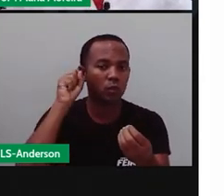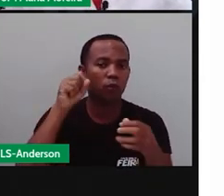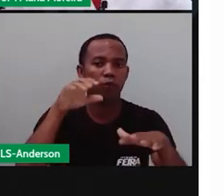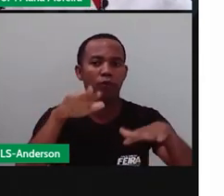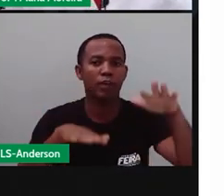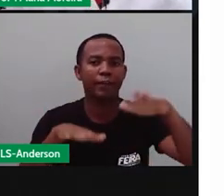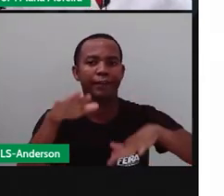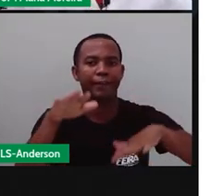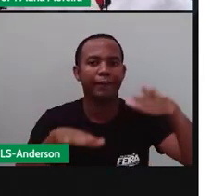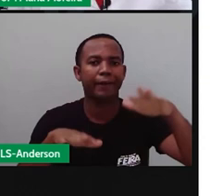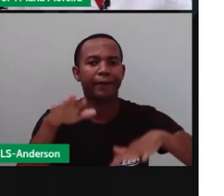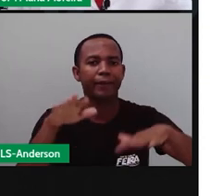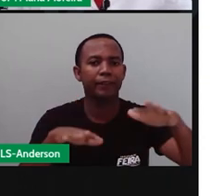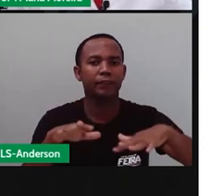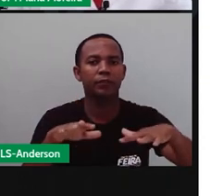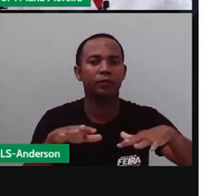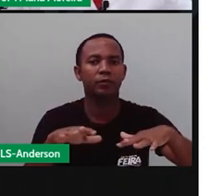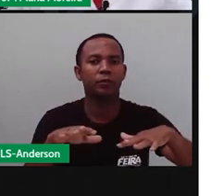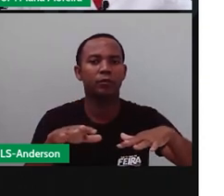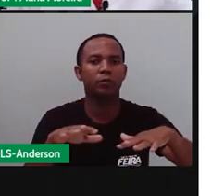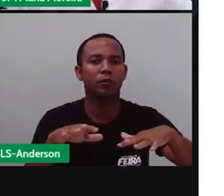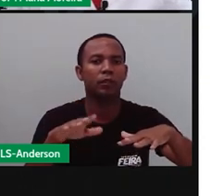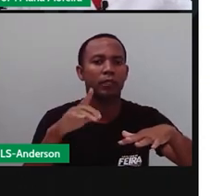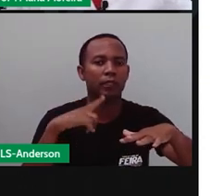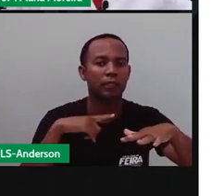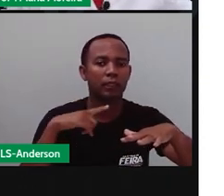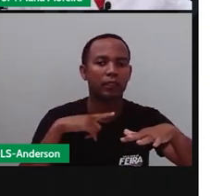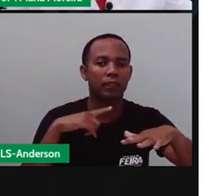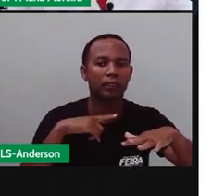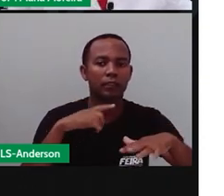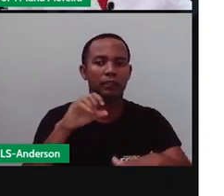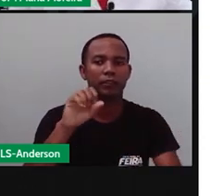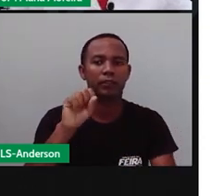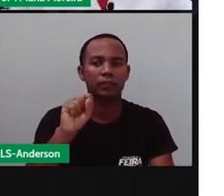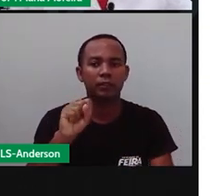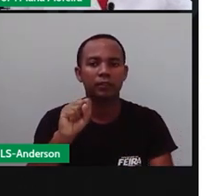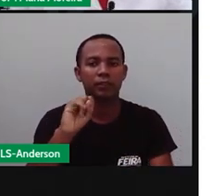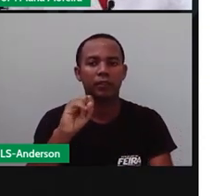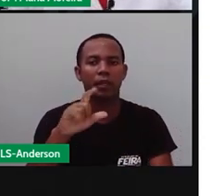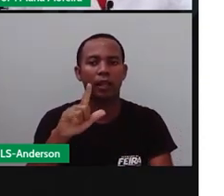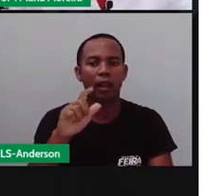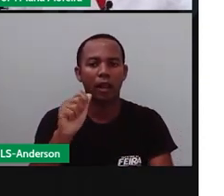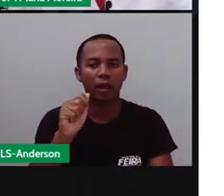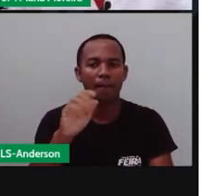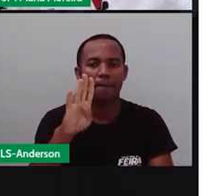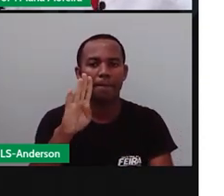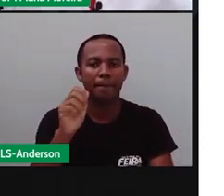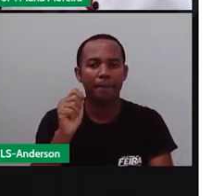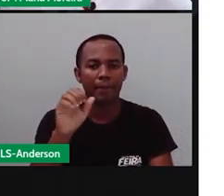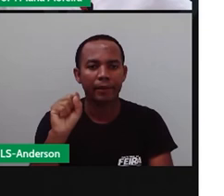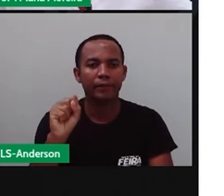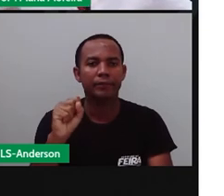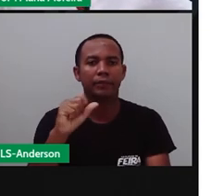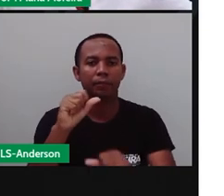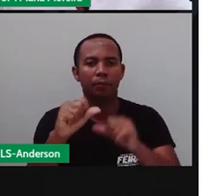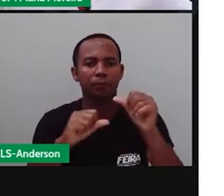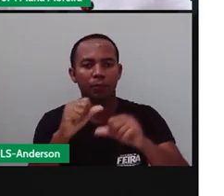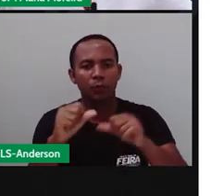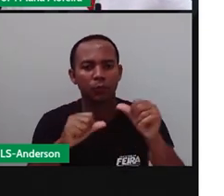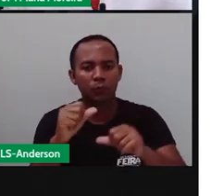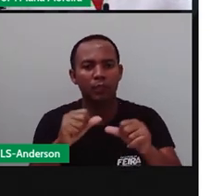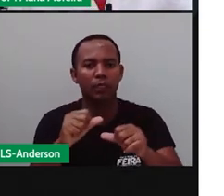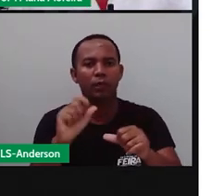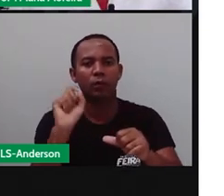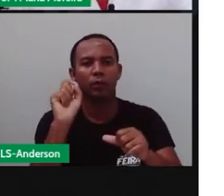Variados. Pois, devido às sílabas átonas e tônicas, elas mudam totalmente o som